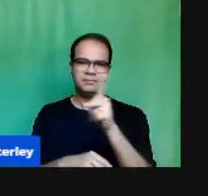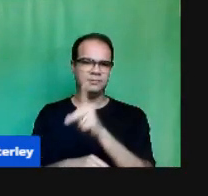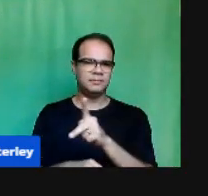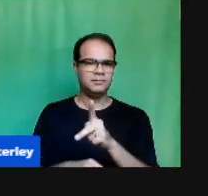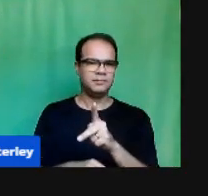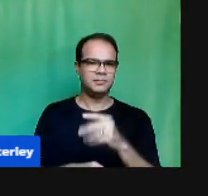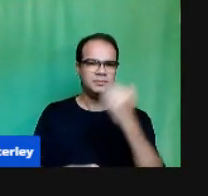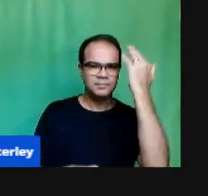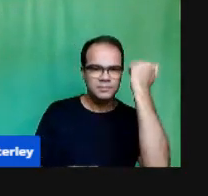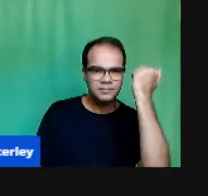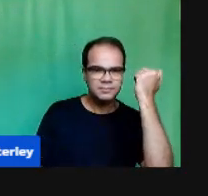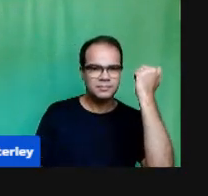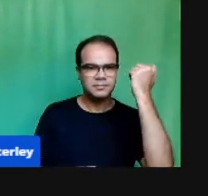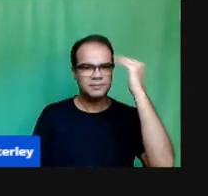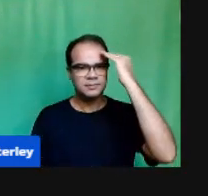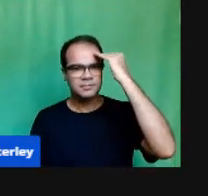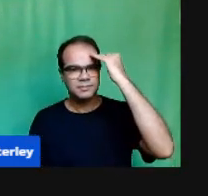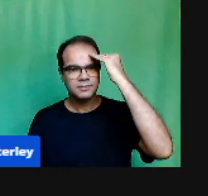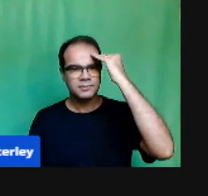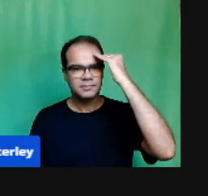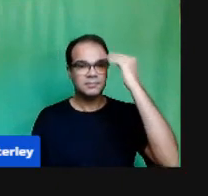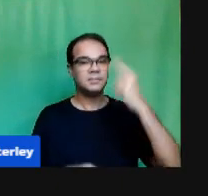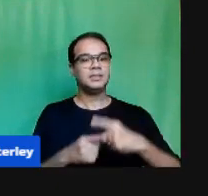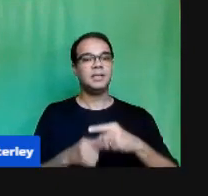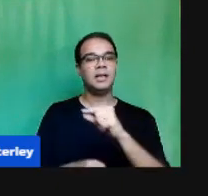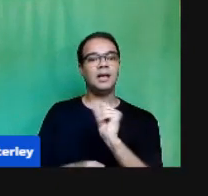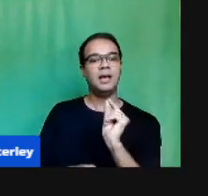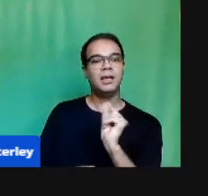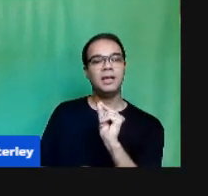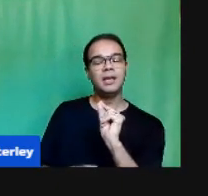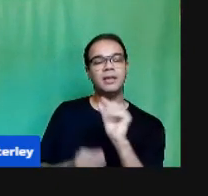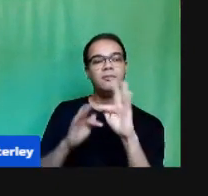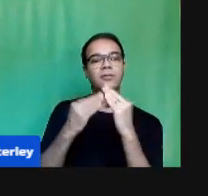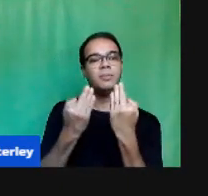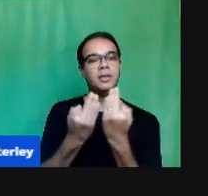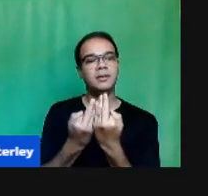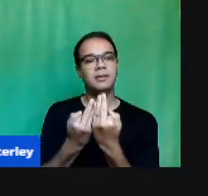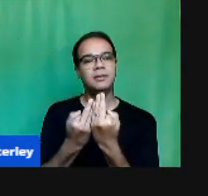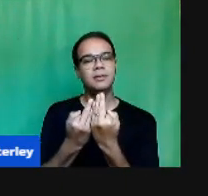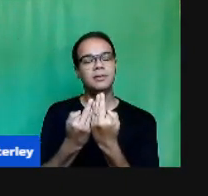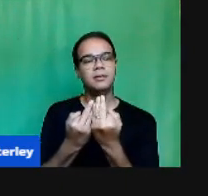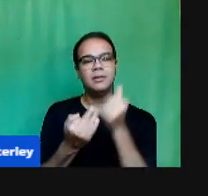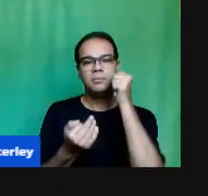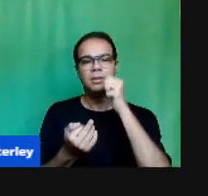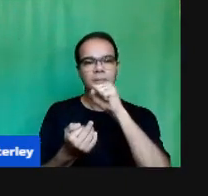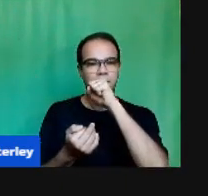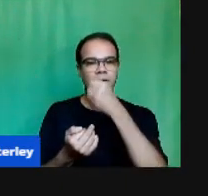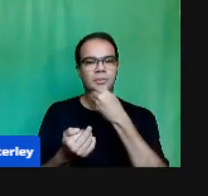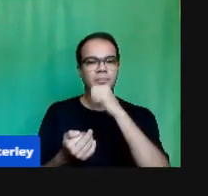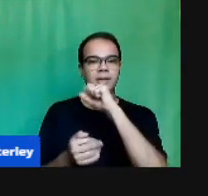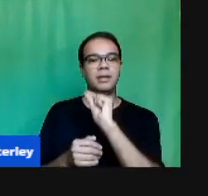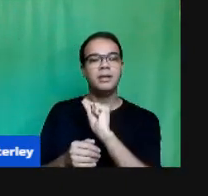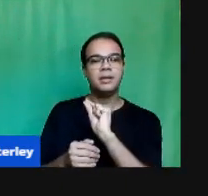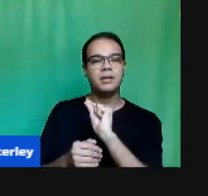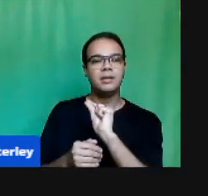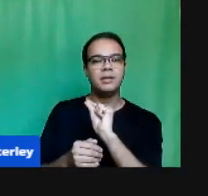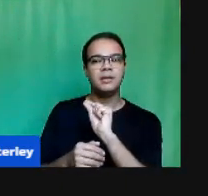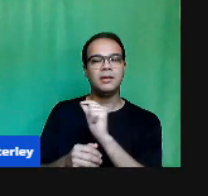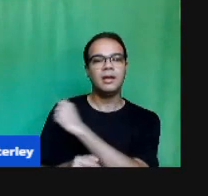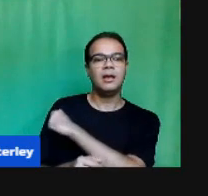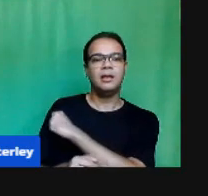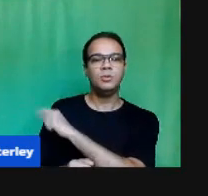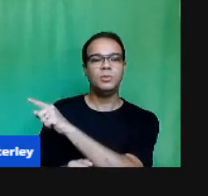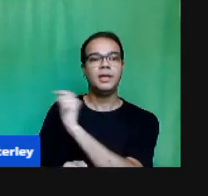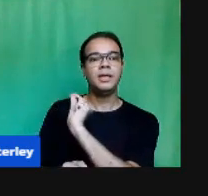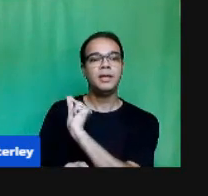Que nós sabemos Quem são os nossos Alunos Quem são os seus Familiares Nós vamos ter A percepção De como